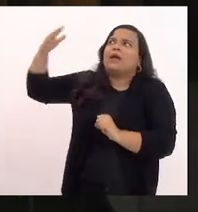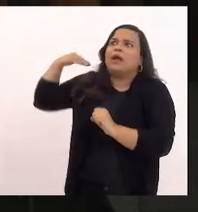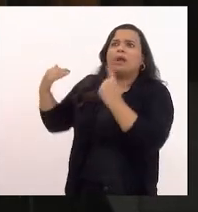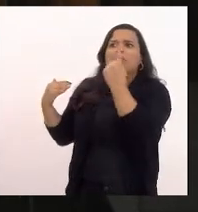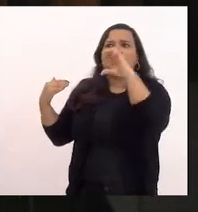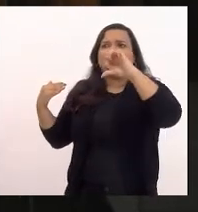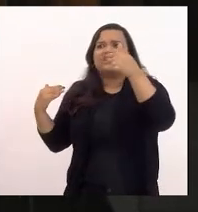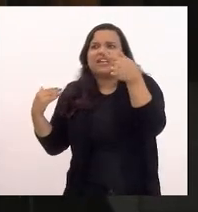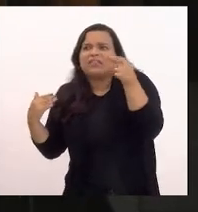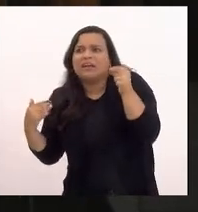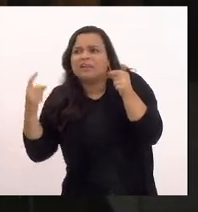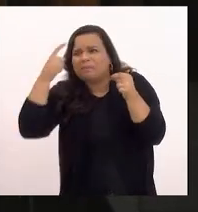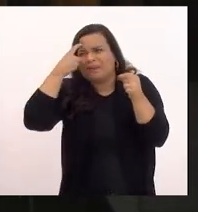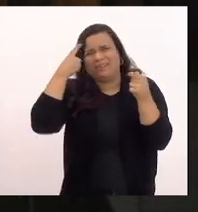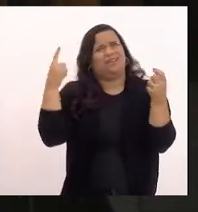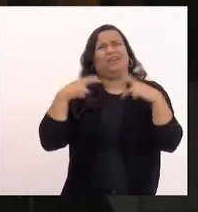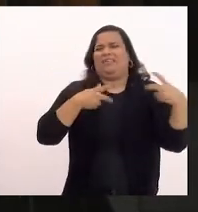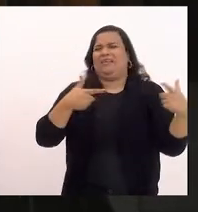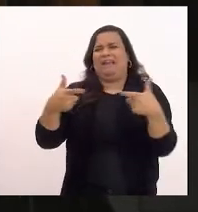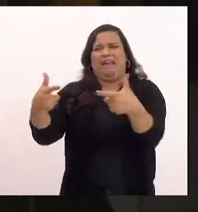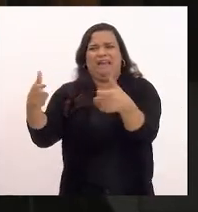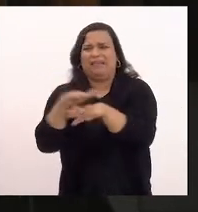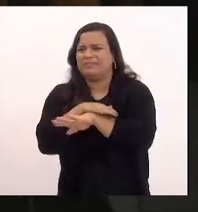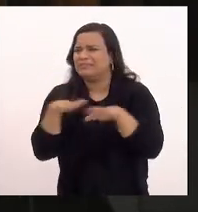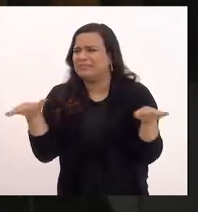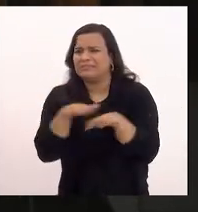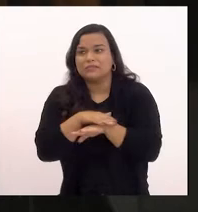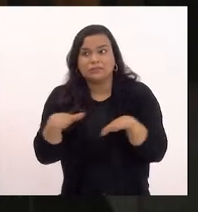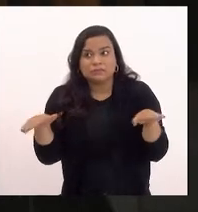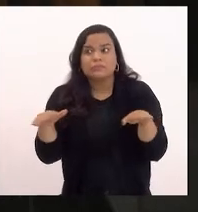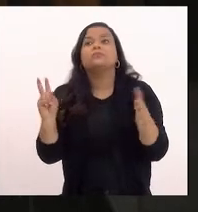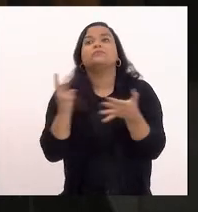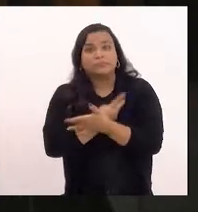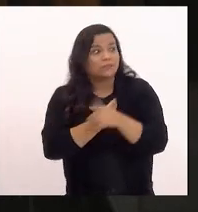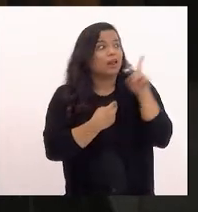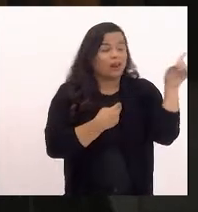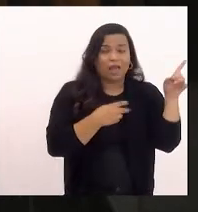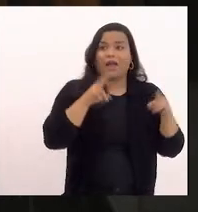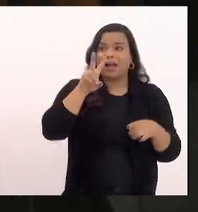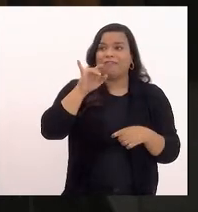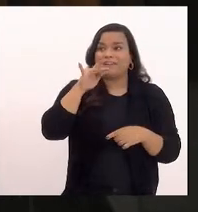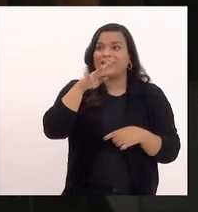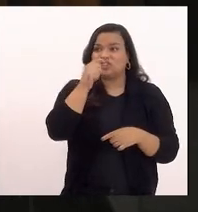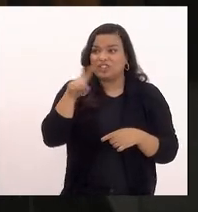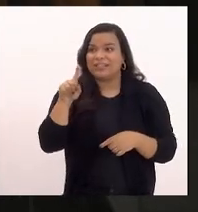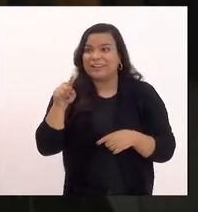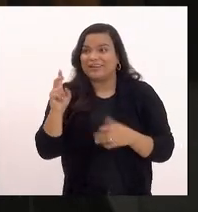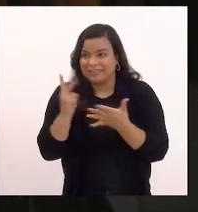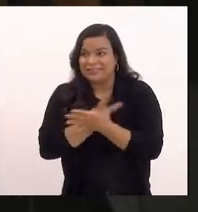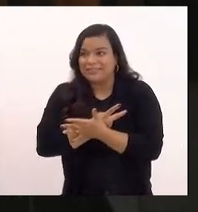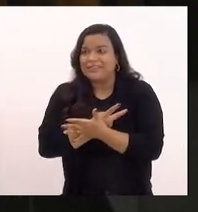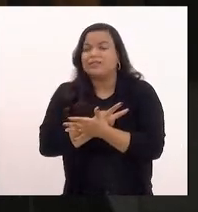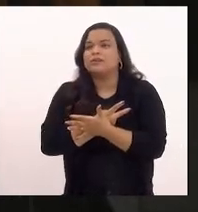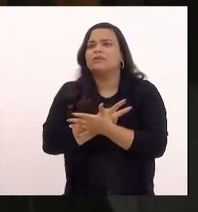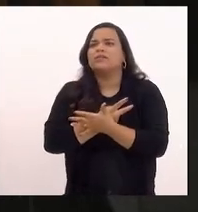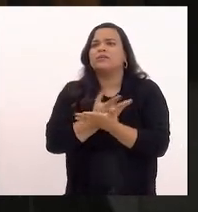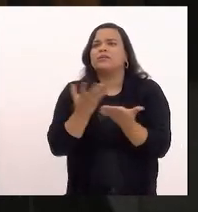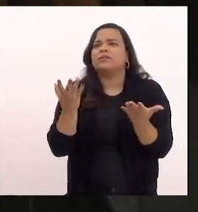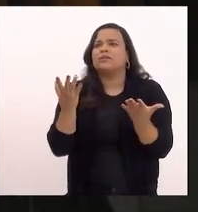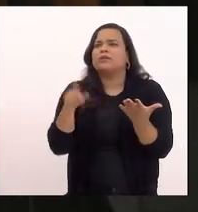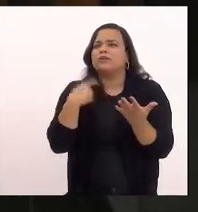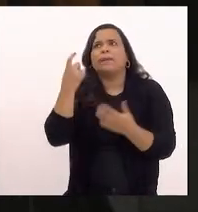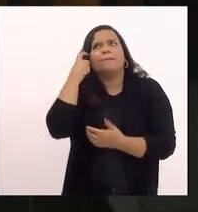que pudesse depois da guerra do Vietnã voltar a acontecer guerra de ocupação essa